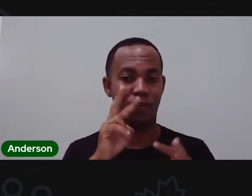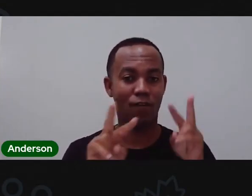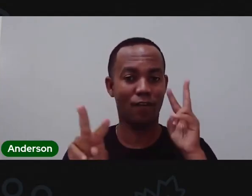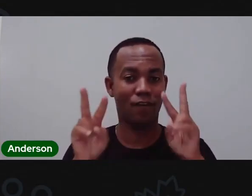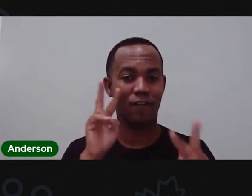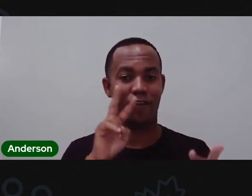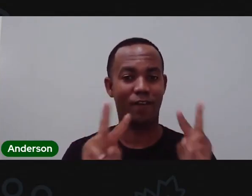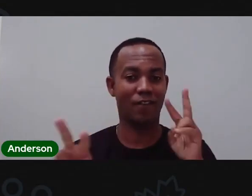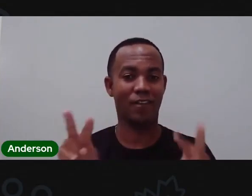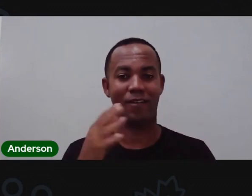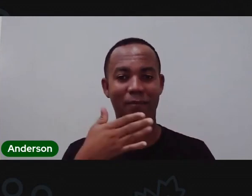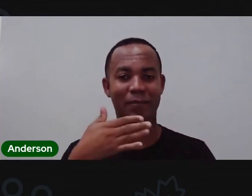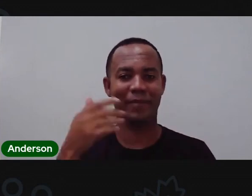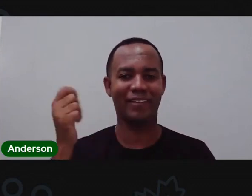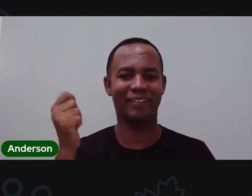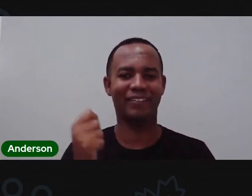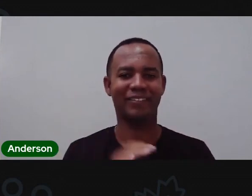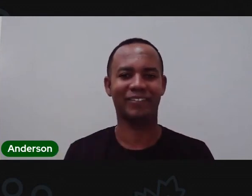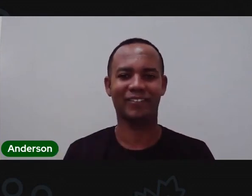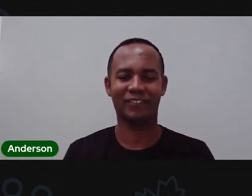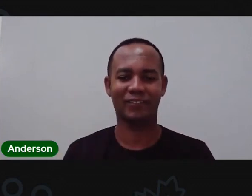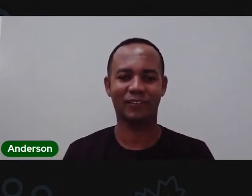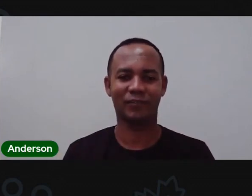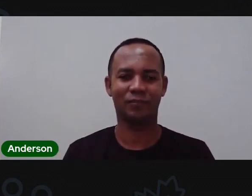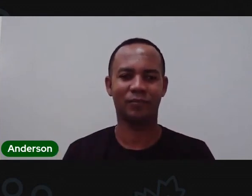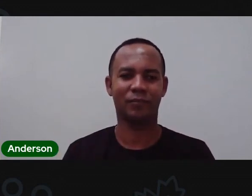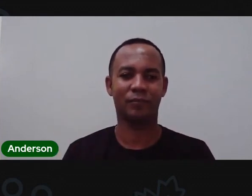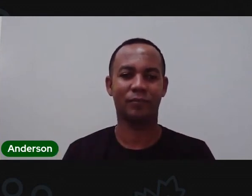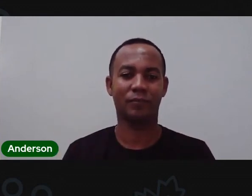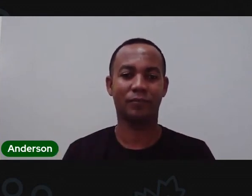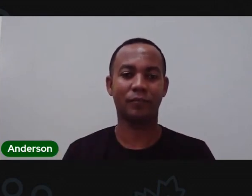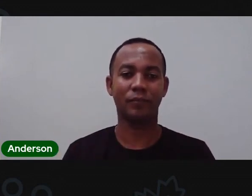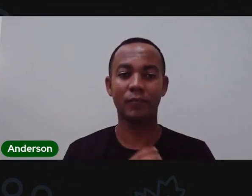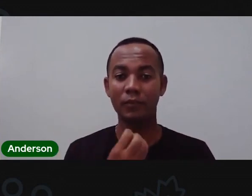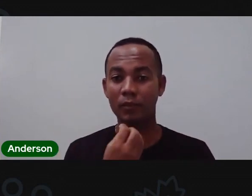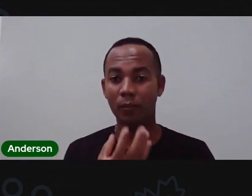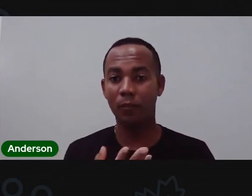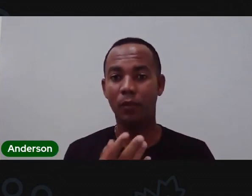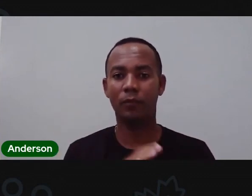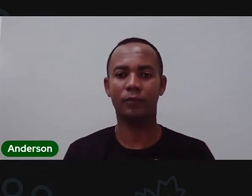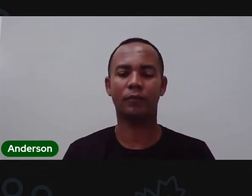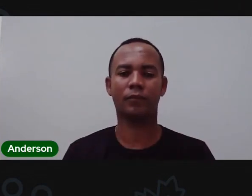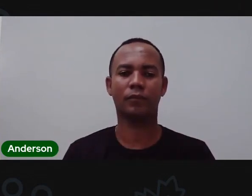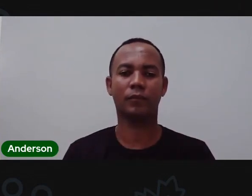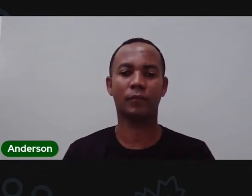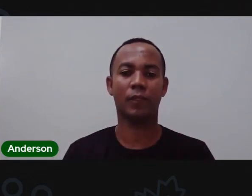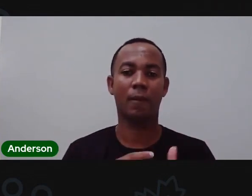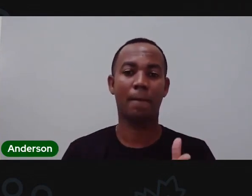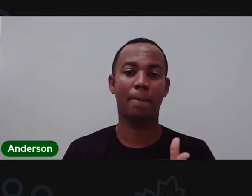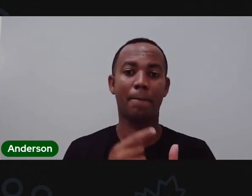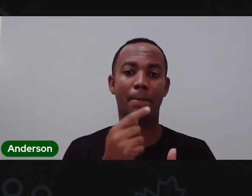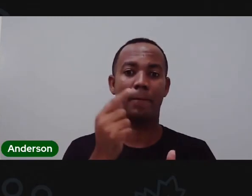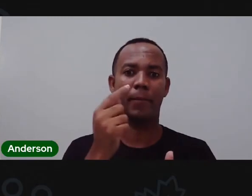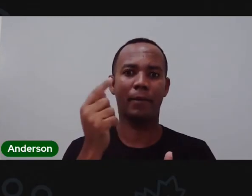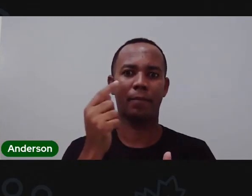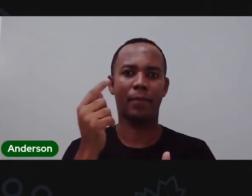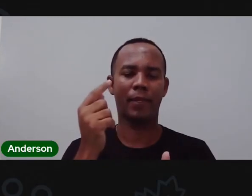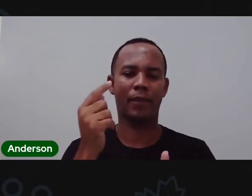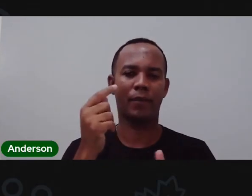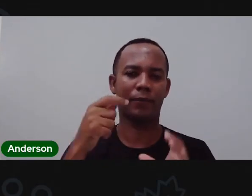algumas coisas na nossa cidade. Bom, vamos ver então o que traz o nosso primeiro slide.